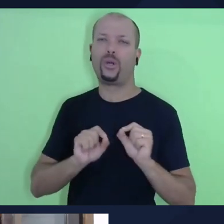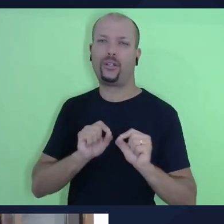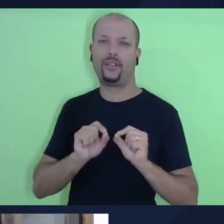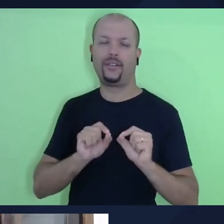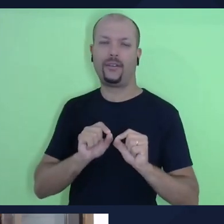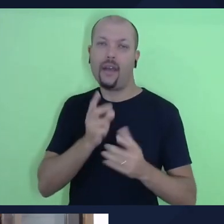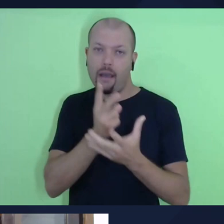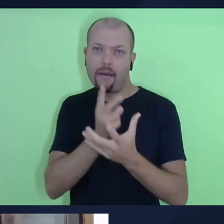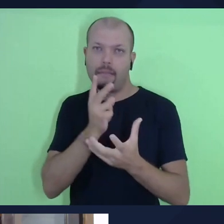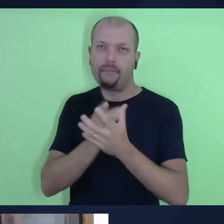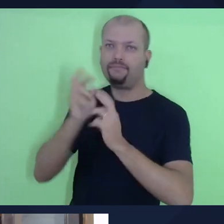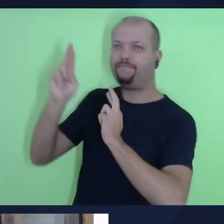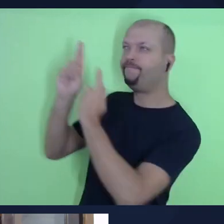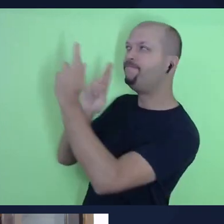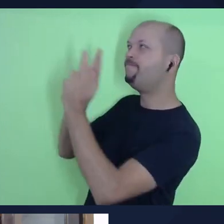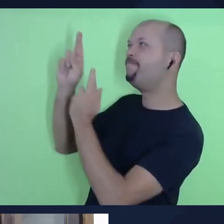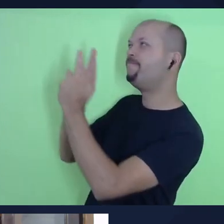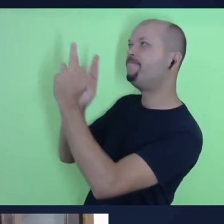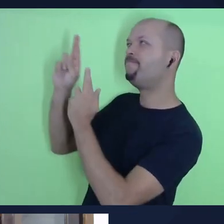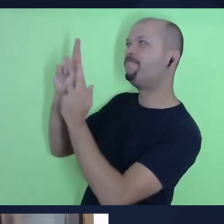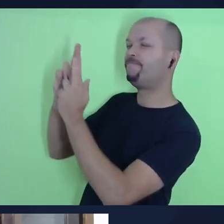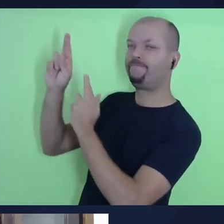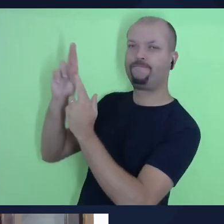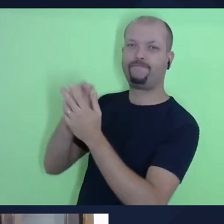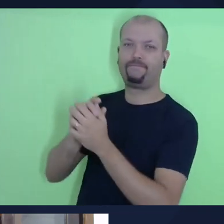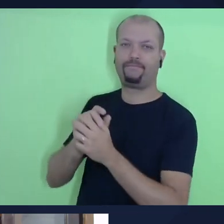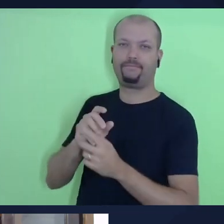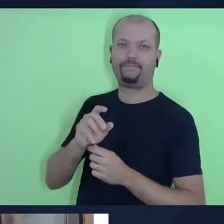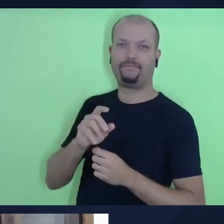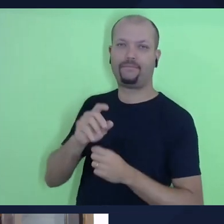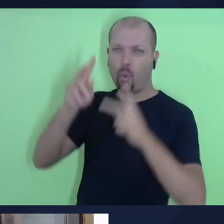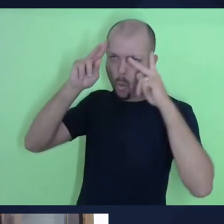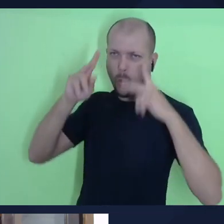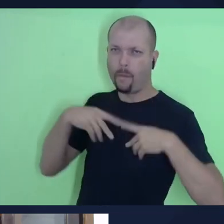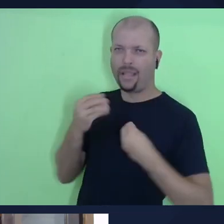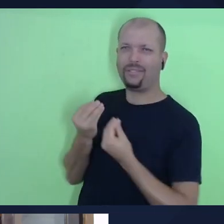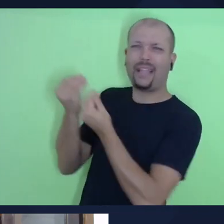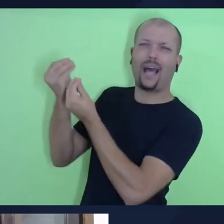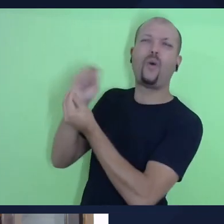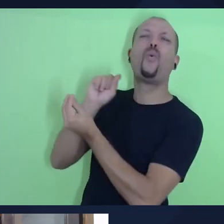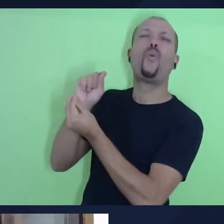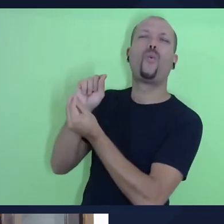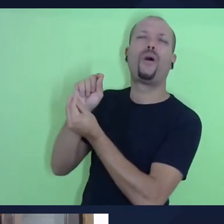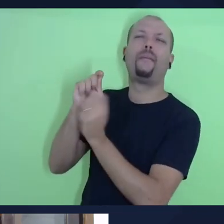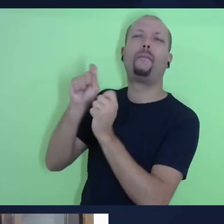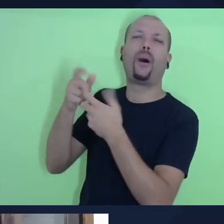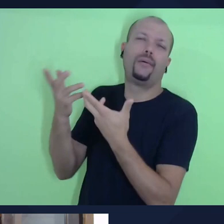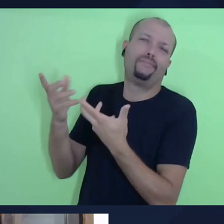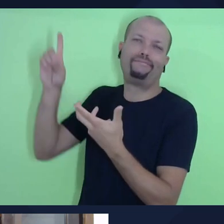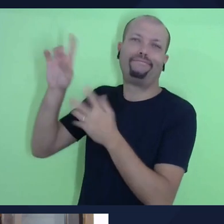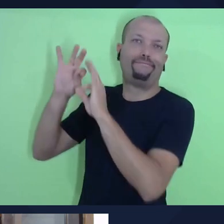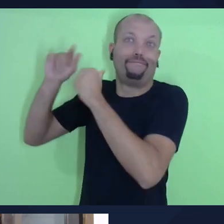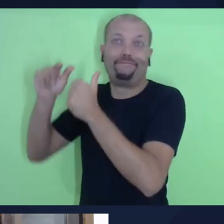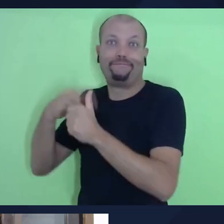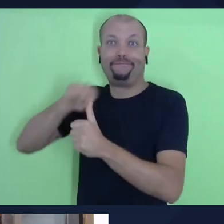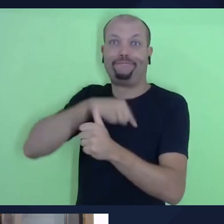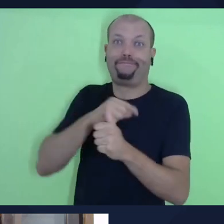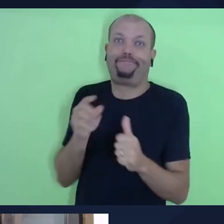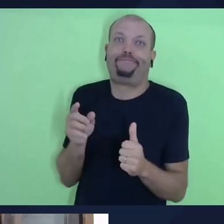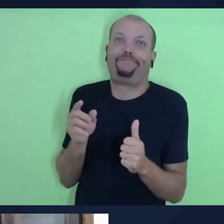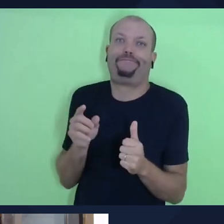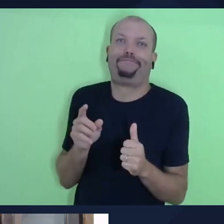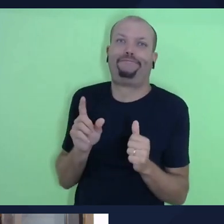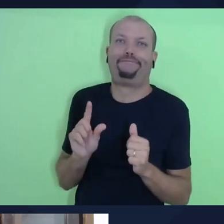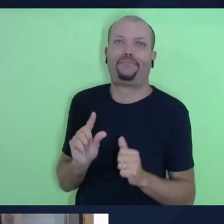relacionamento o ser humano tenha nada a oferecer, porque Deus é tudo, nós não somos nada, essas alianças podem ser